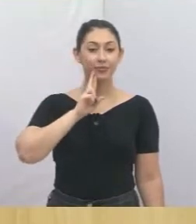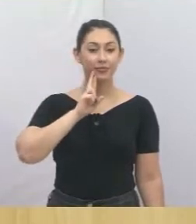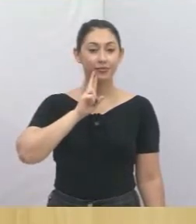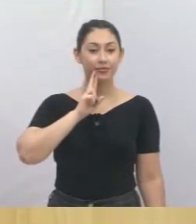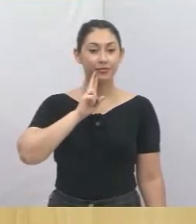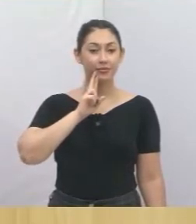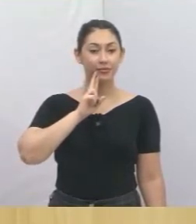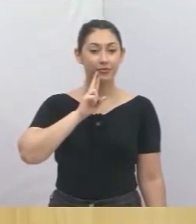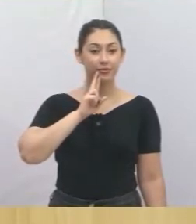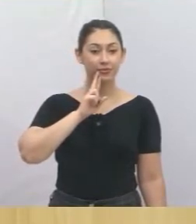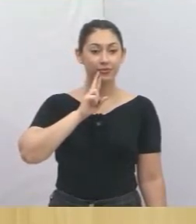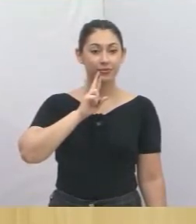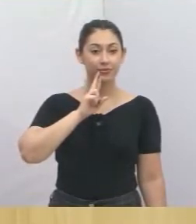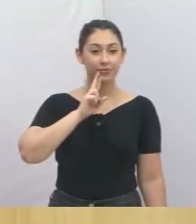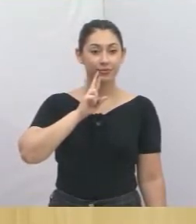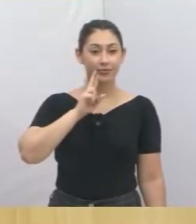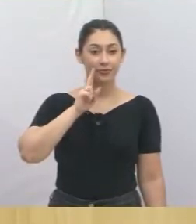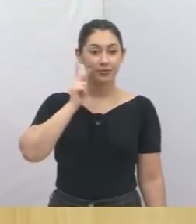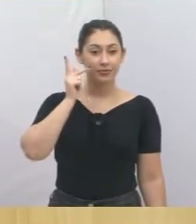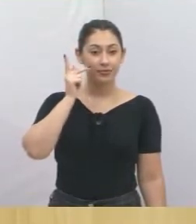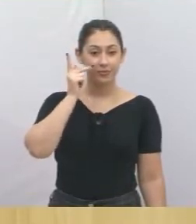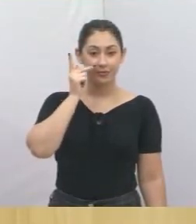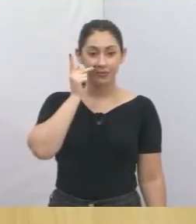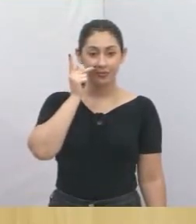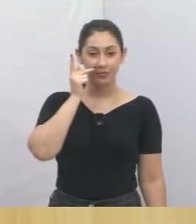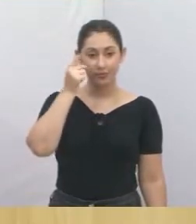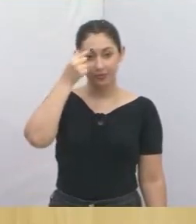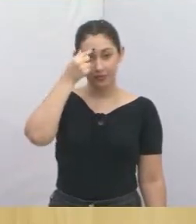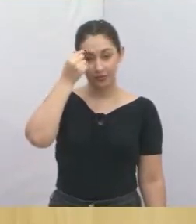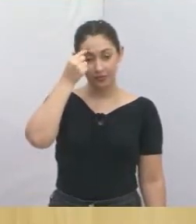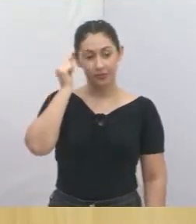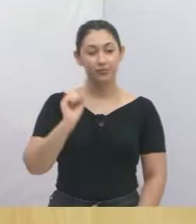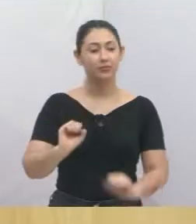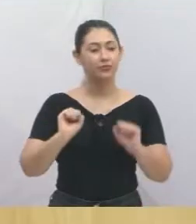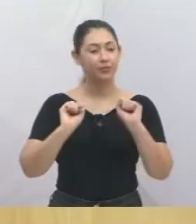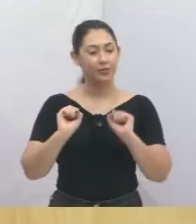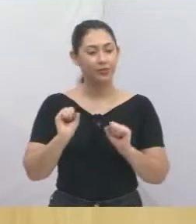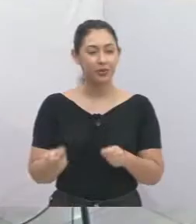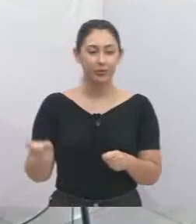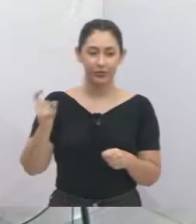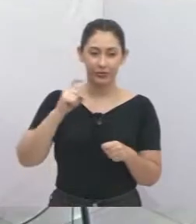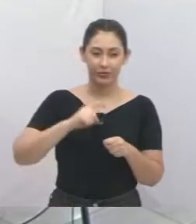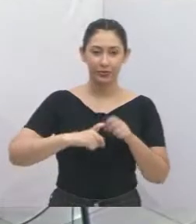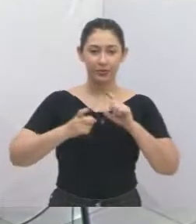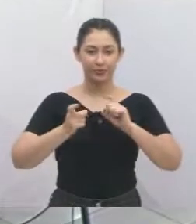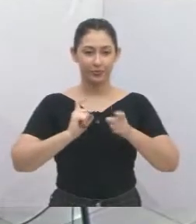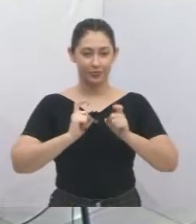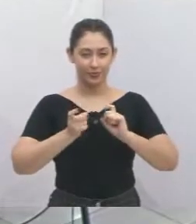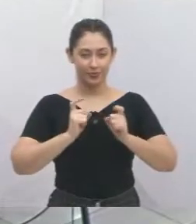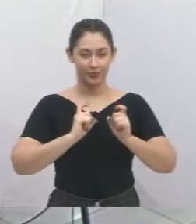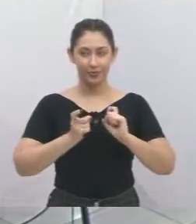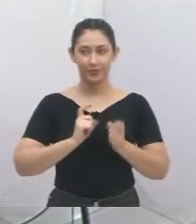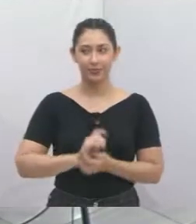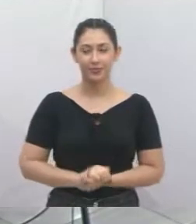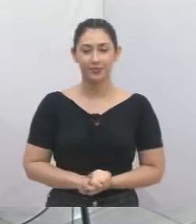Paulino dos Condutores e Edgar Sasaki. Temos número suficiente para reiniciarmos a sessão, senhor presidente.